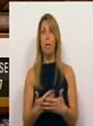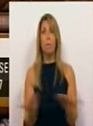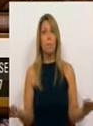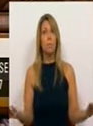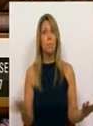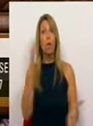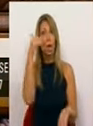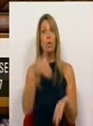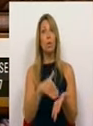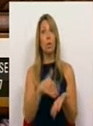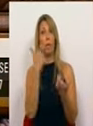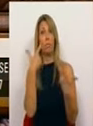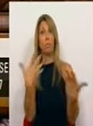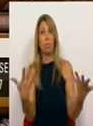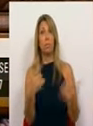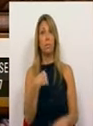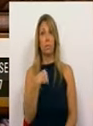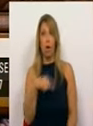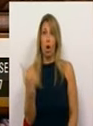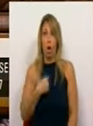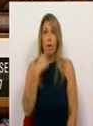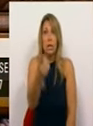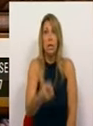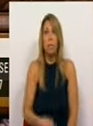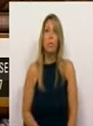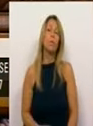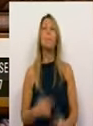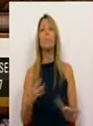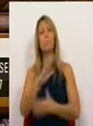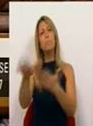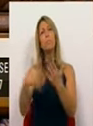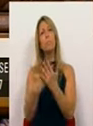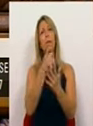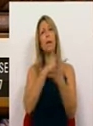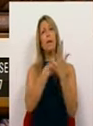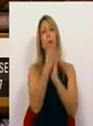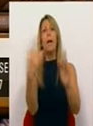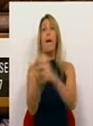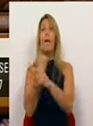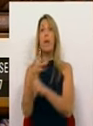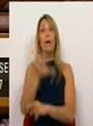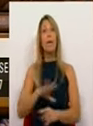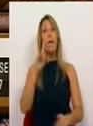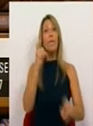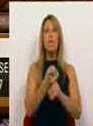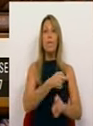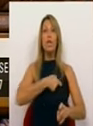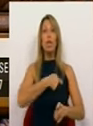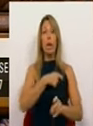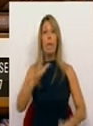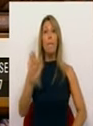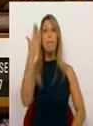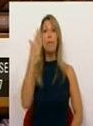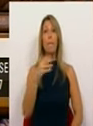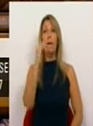resultado está à vista, dizemos nós. Propuremos diversas medidas de âmbito fiscal, nomeadamente no